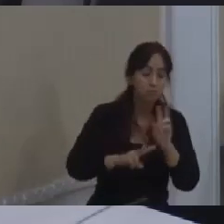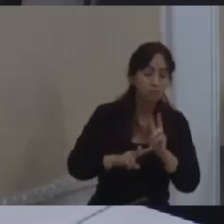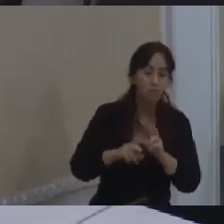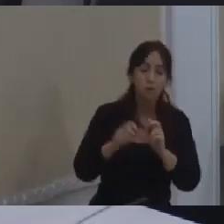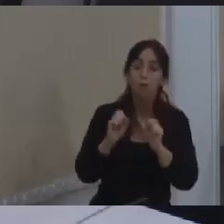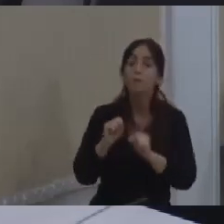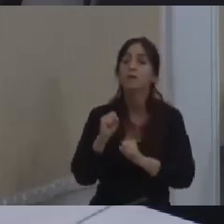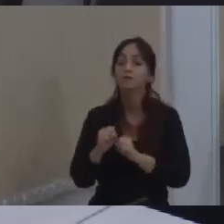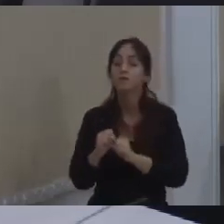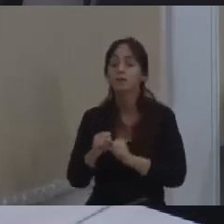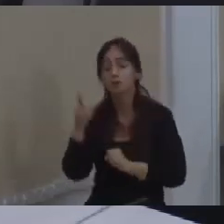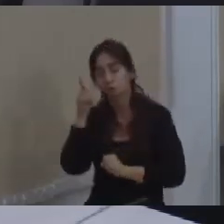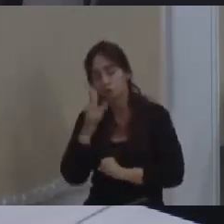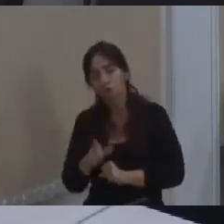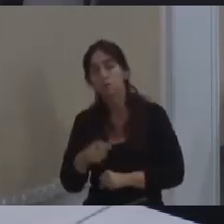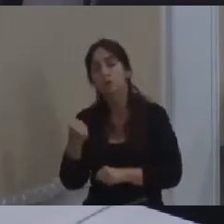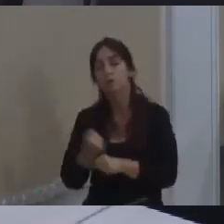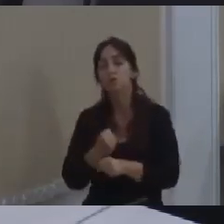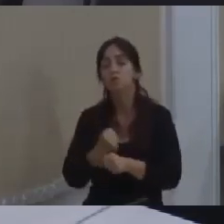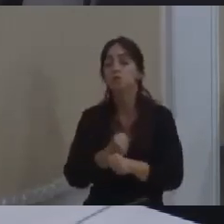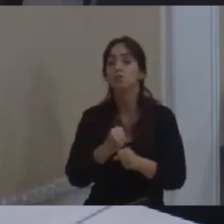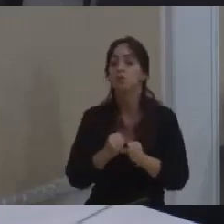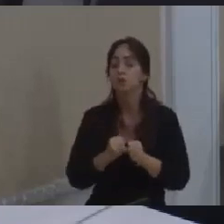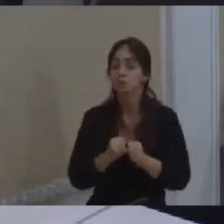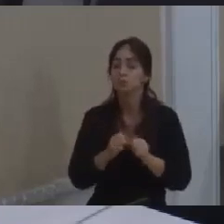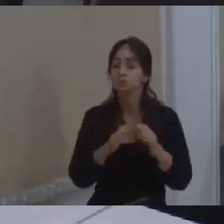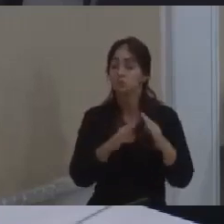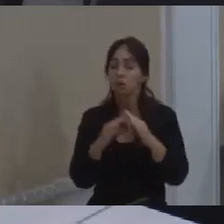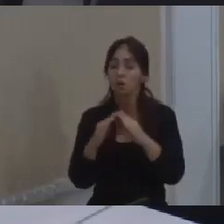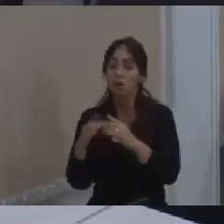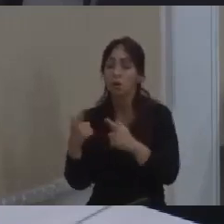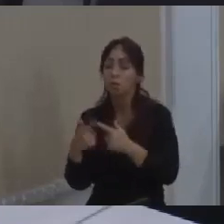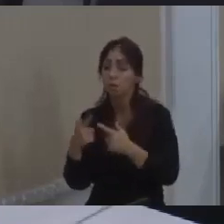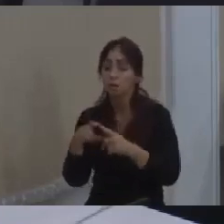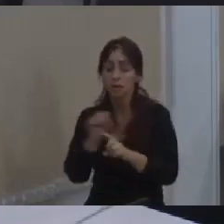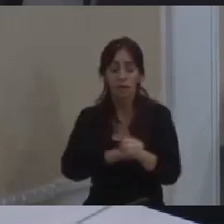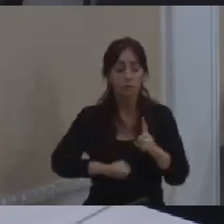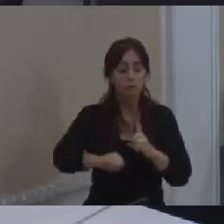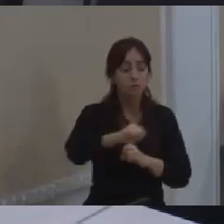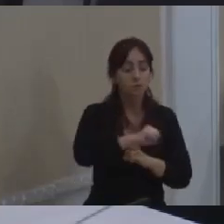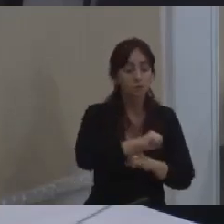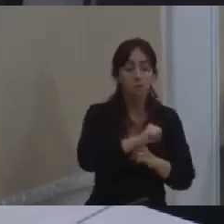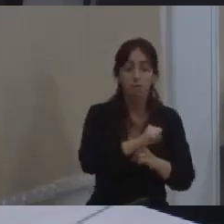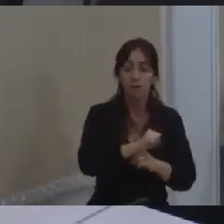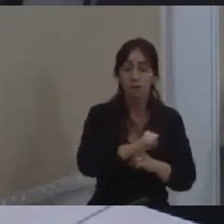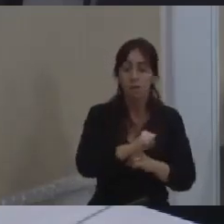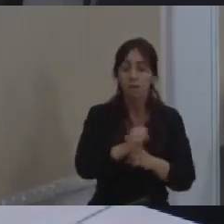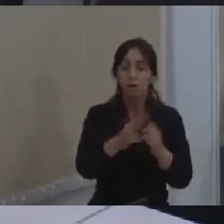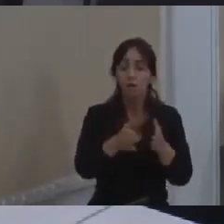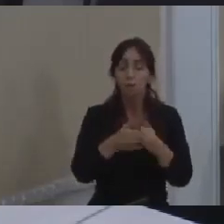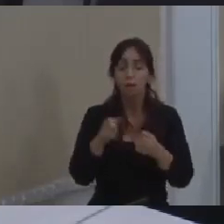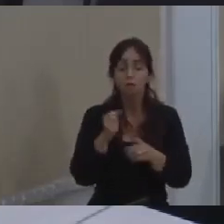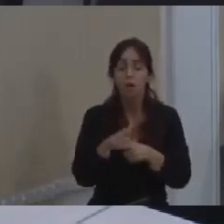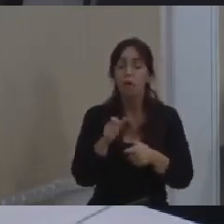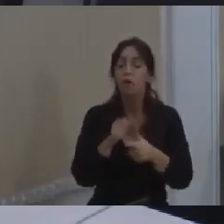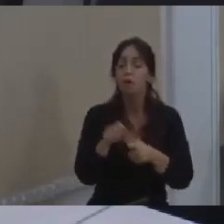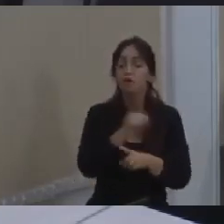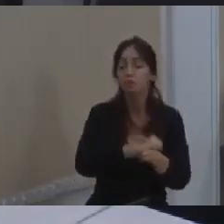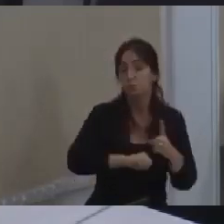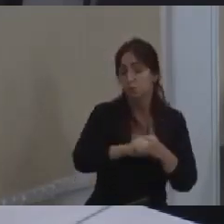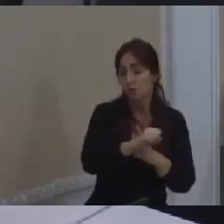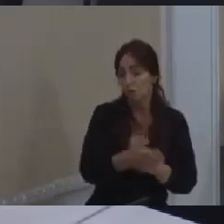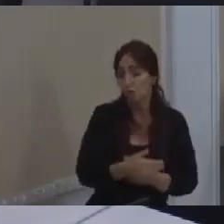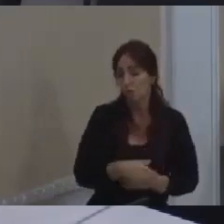tipo de imóvel. Porque na hora que a assistência social faz o direcionamento para aluguel social, os imóveis que